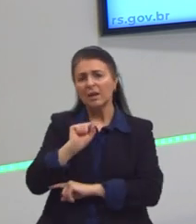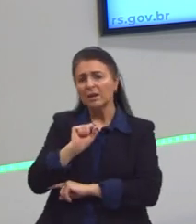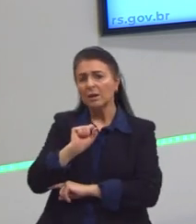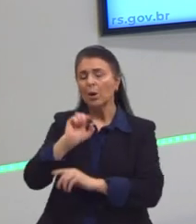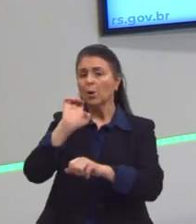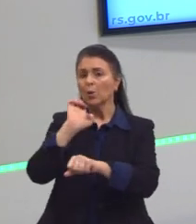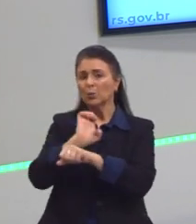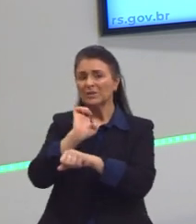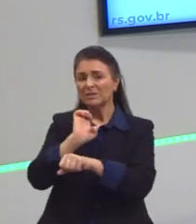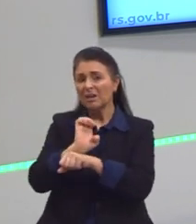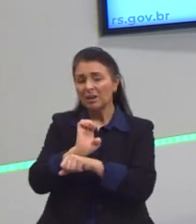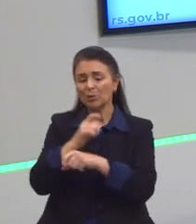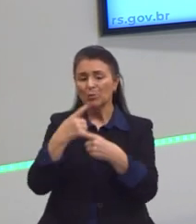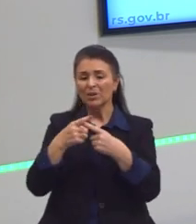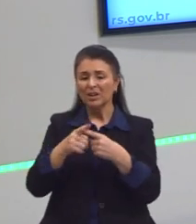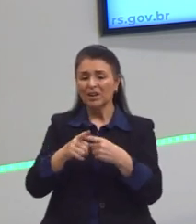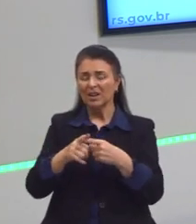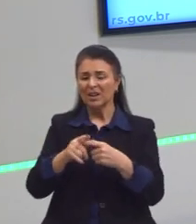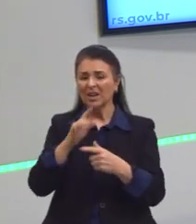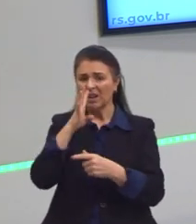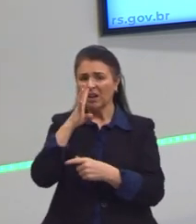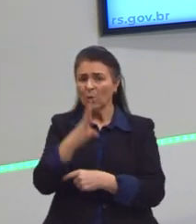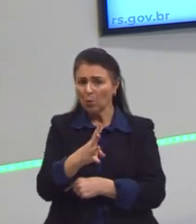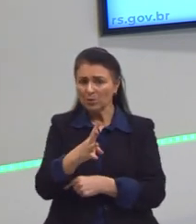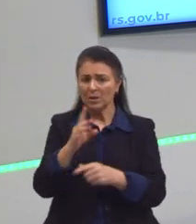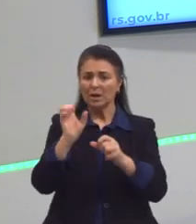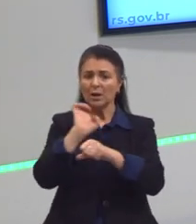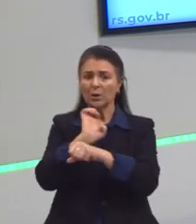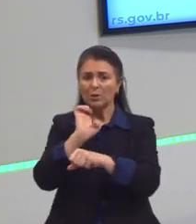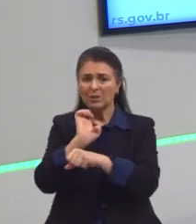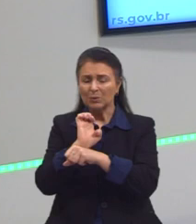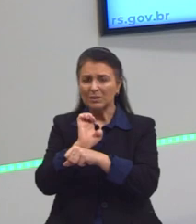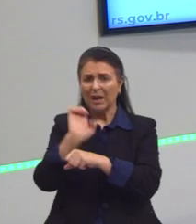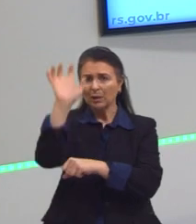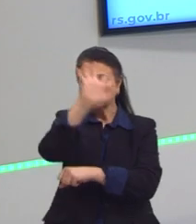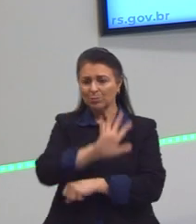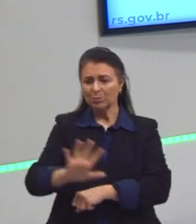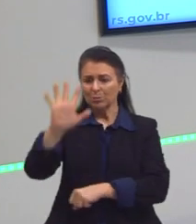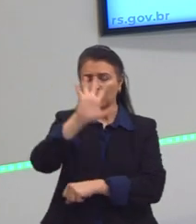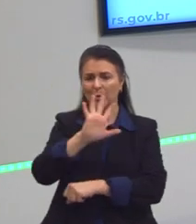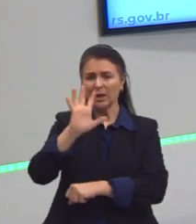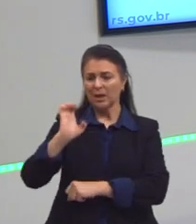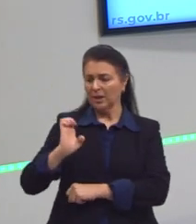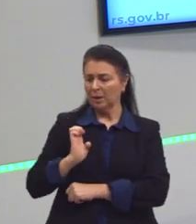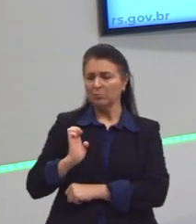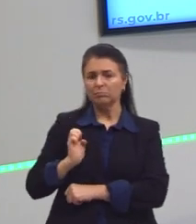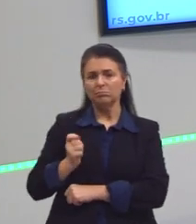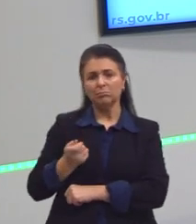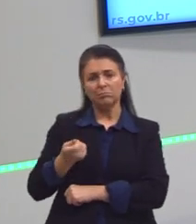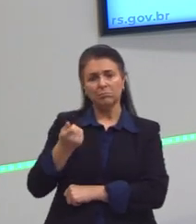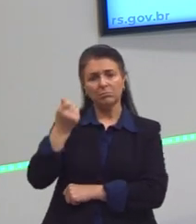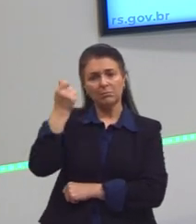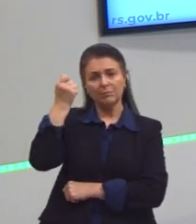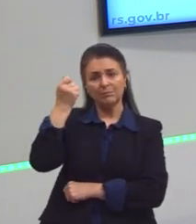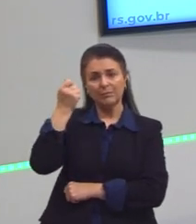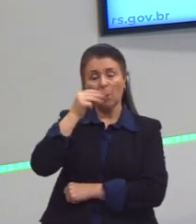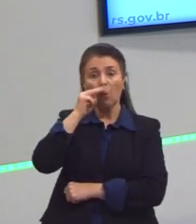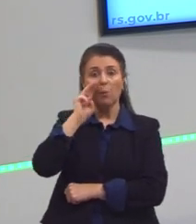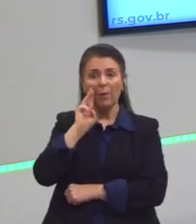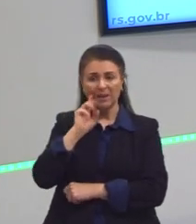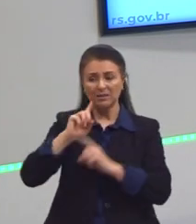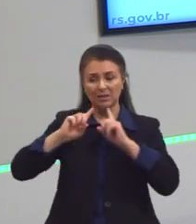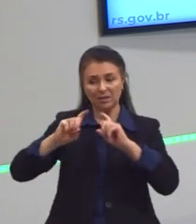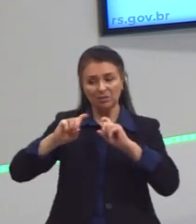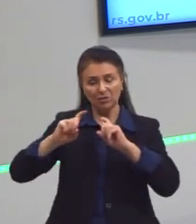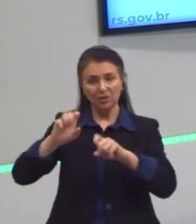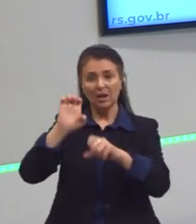Estado que nós temos hoje, o Estado moderno, ele surgiu com a burguesia. Então, o Marx critica muito essa estrutura do